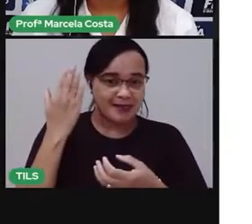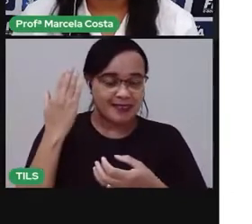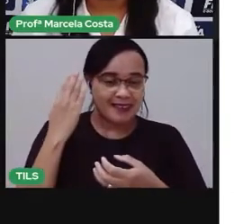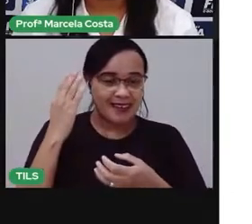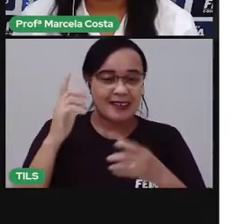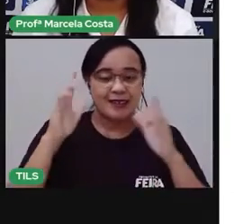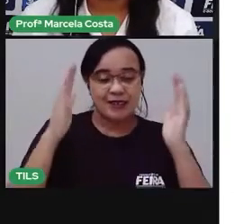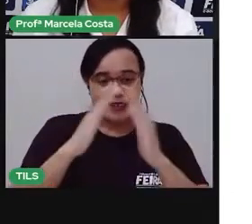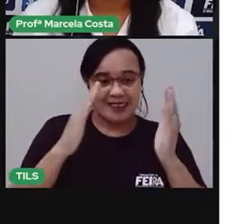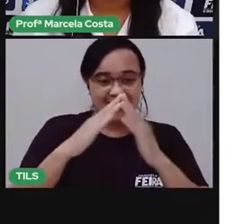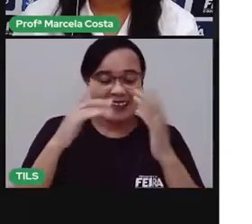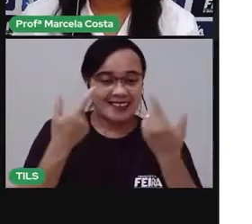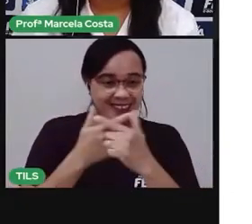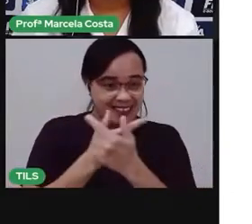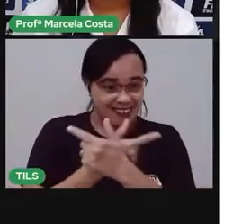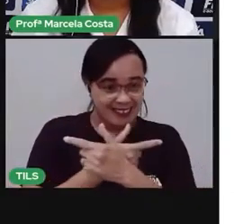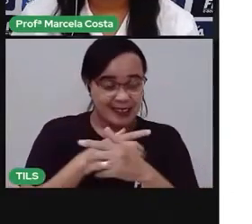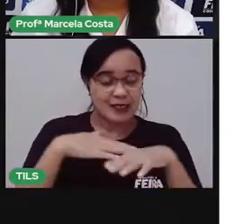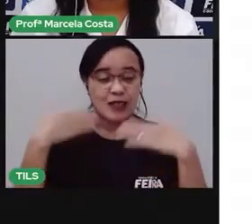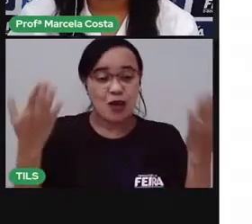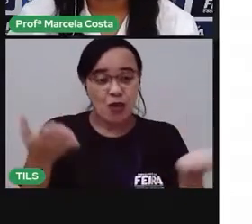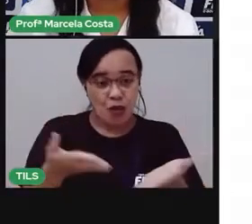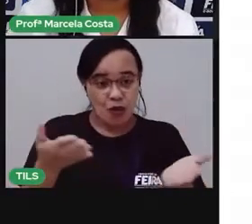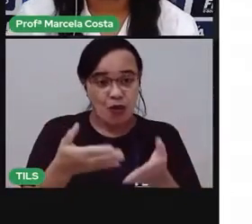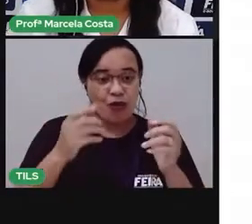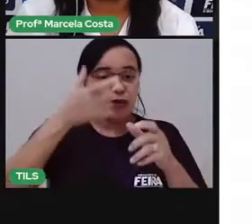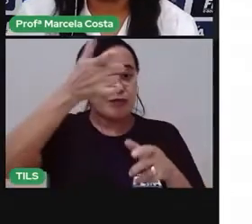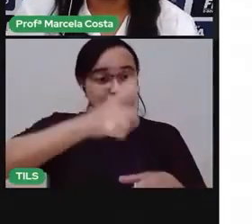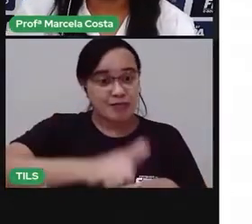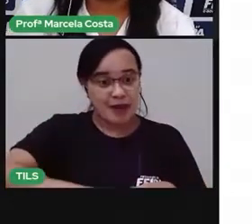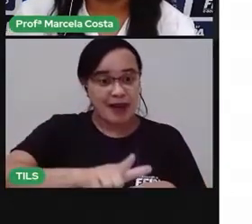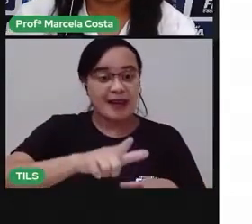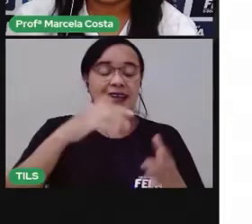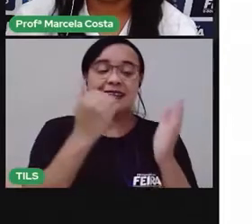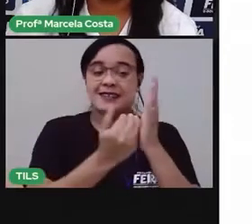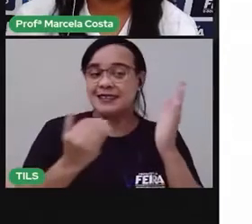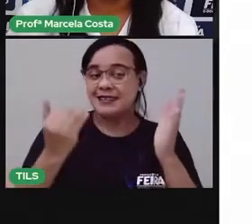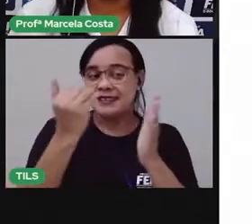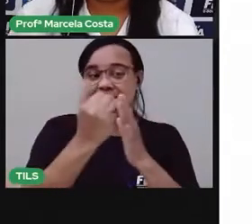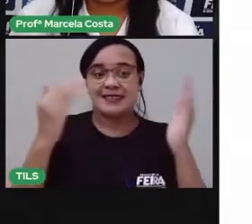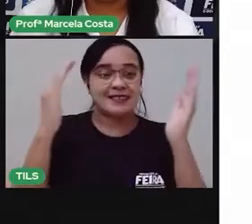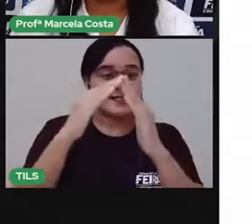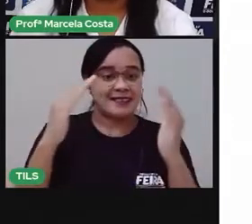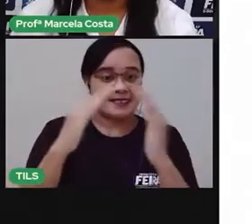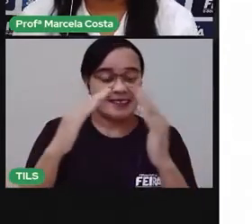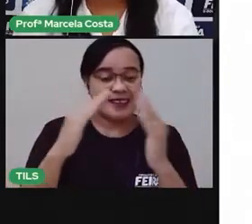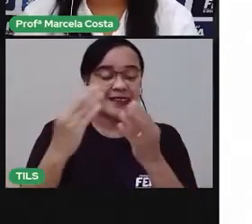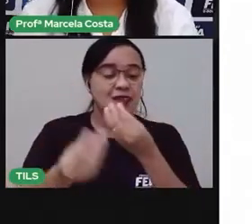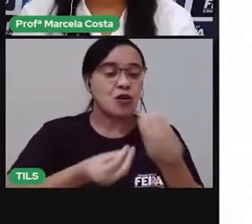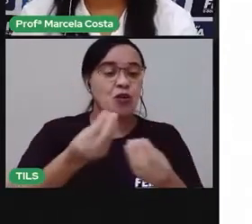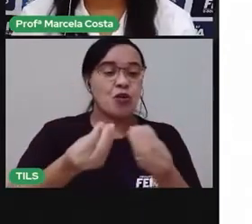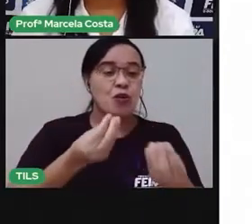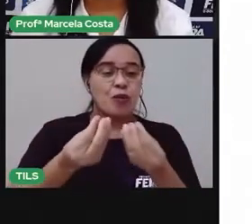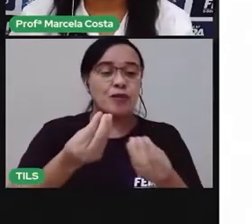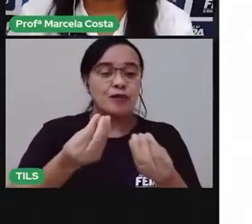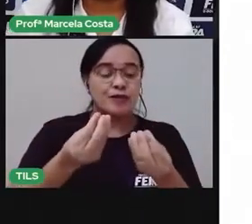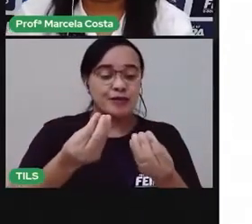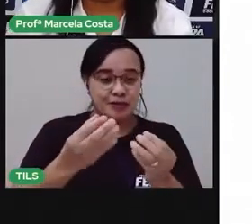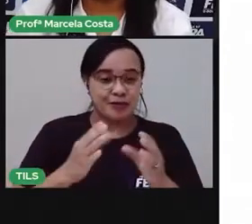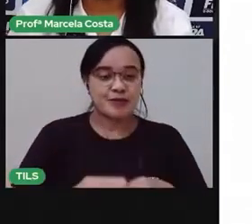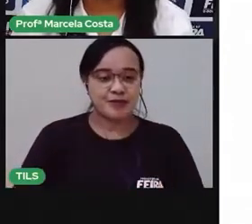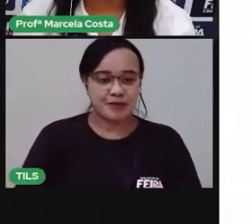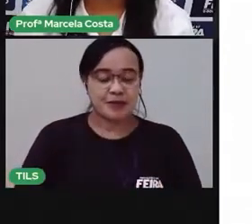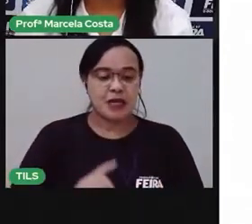continuar falando sobre esse assunto, explorando um pouco mais sobre essa questão de moradia de casa. Ao final